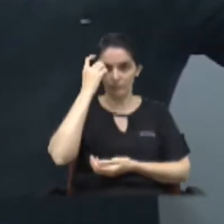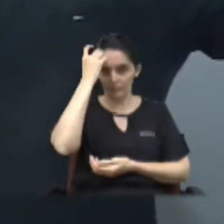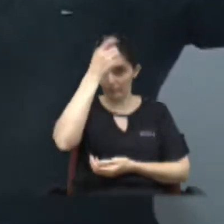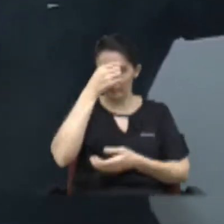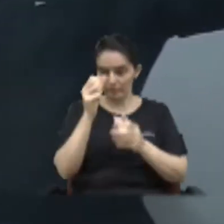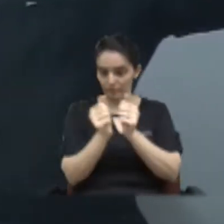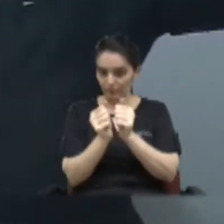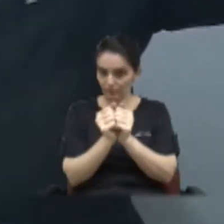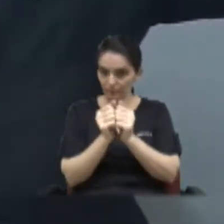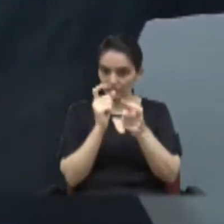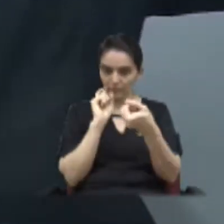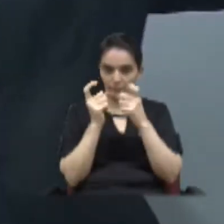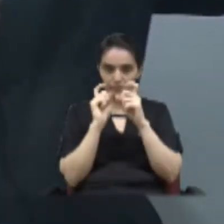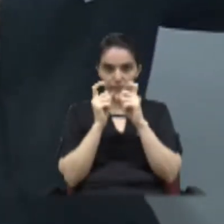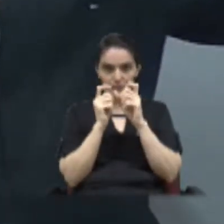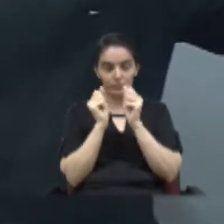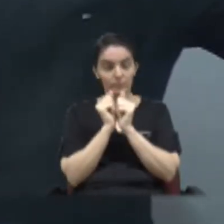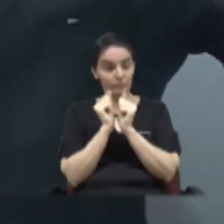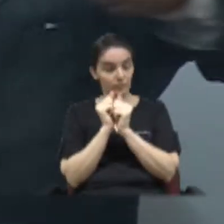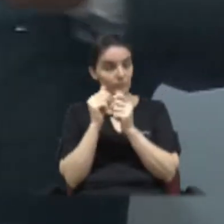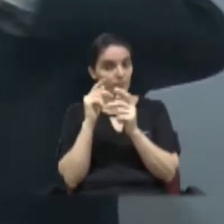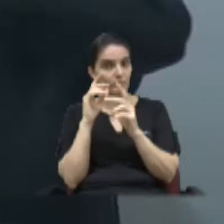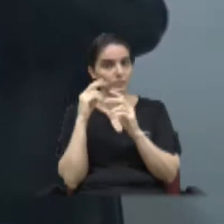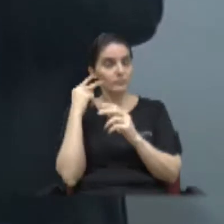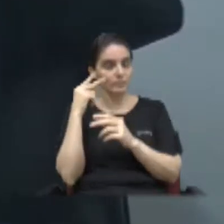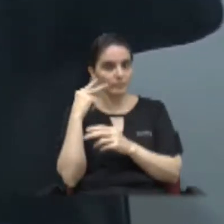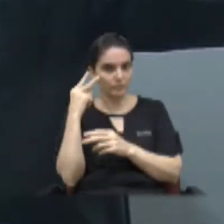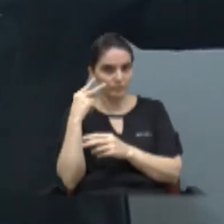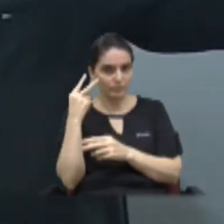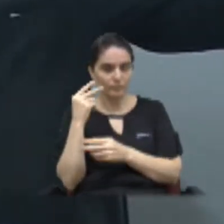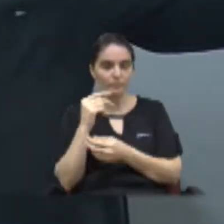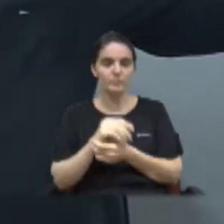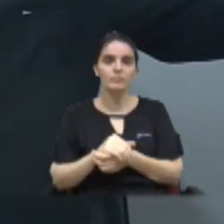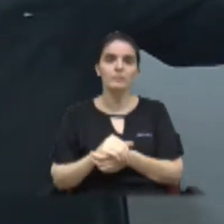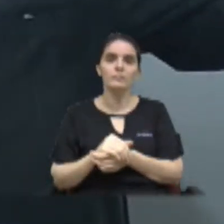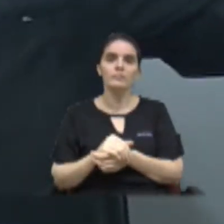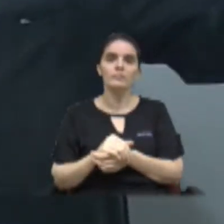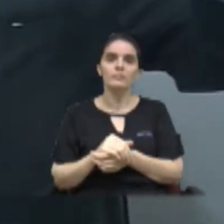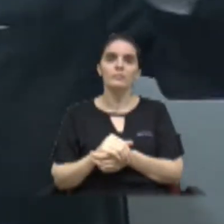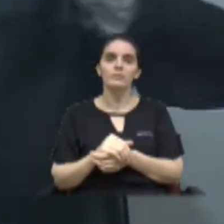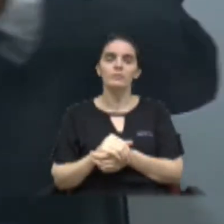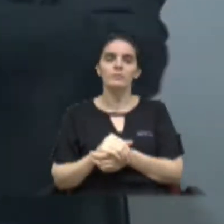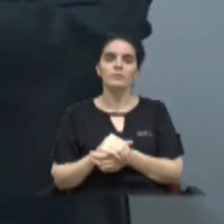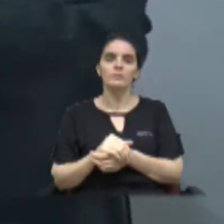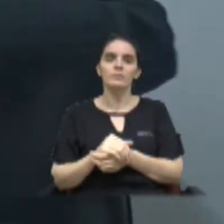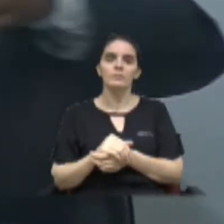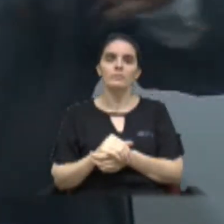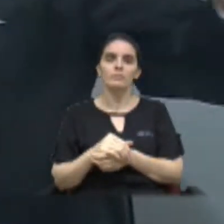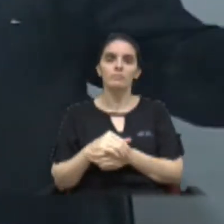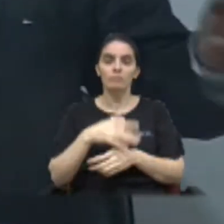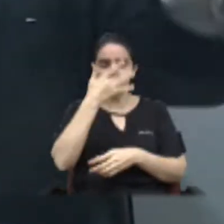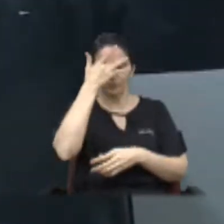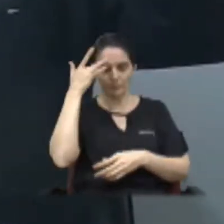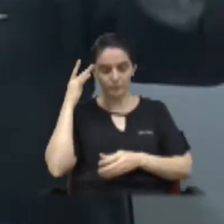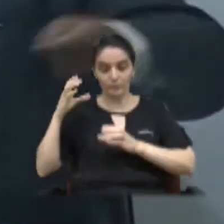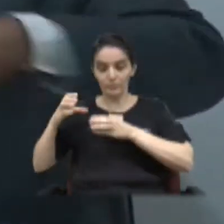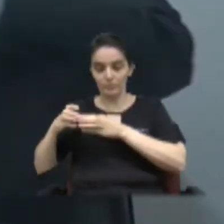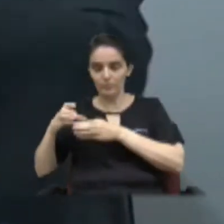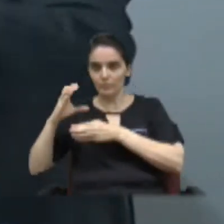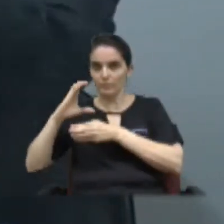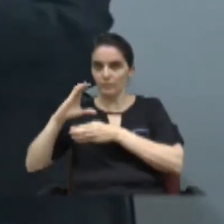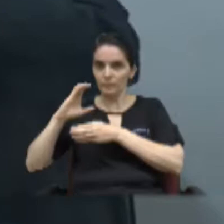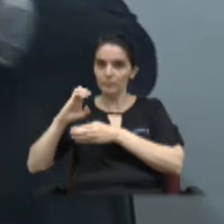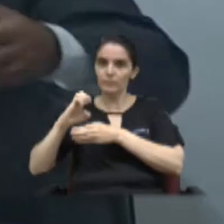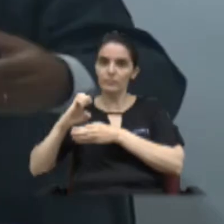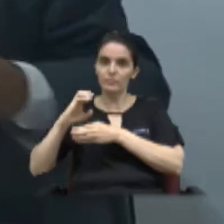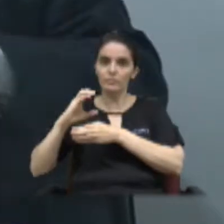realmente, juntamente com os vereadores, onde muita gente do CECAP estiveram presentes, casmuta,